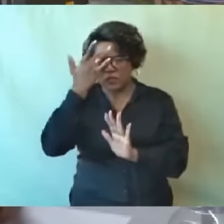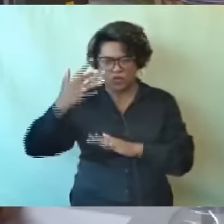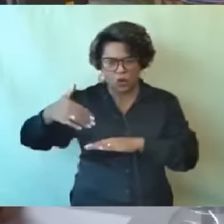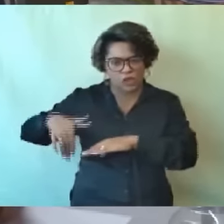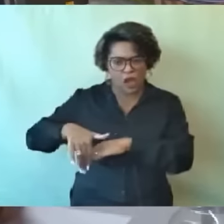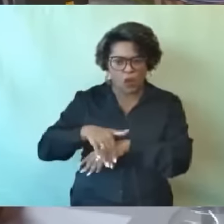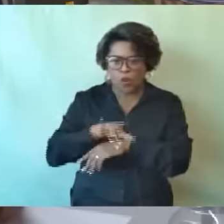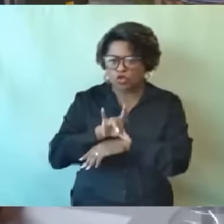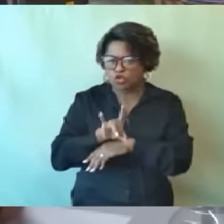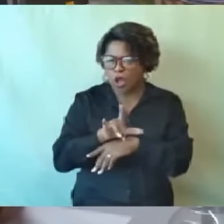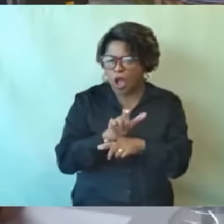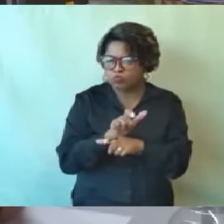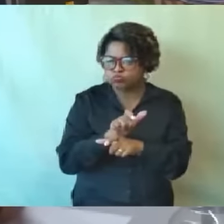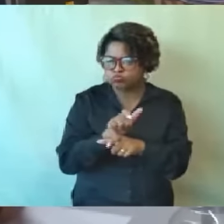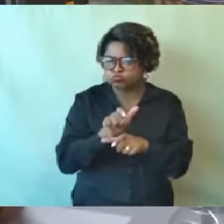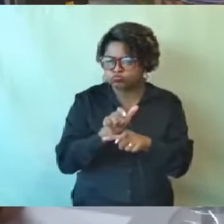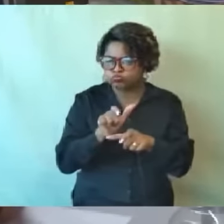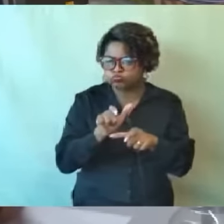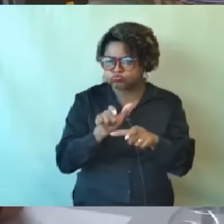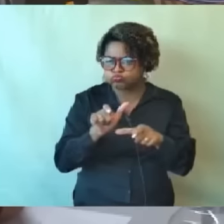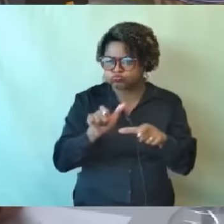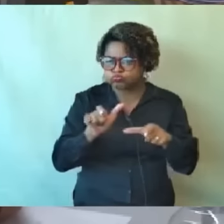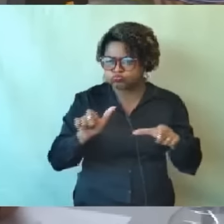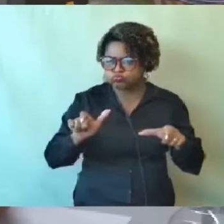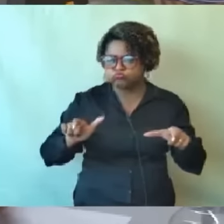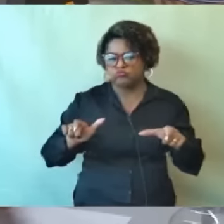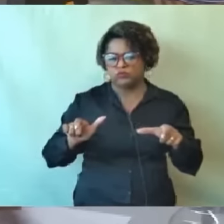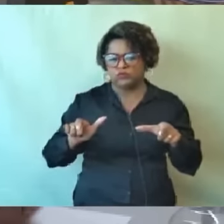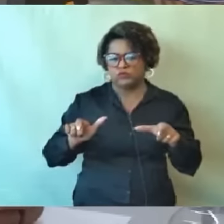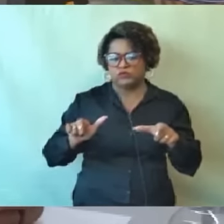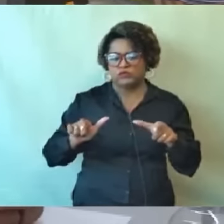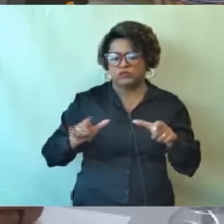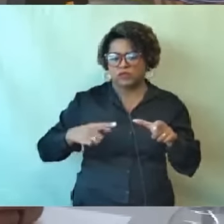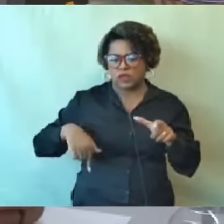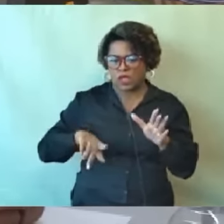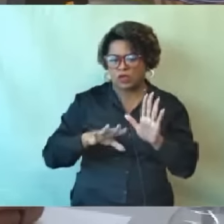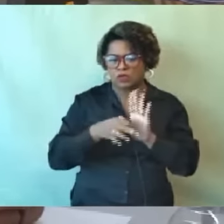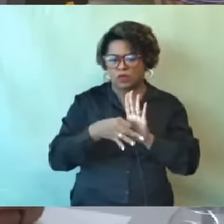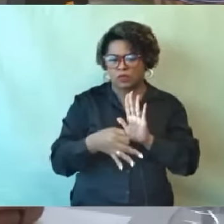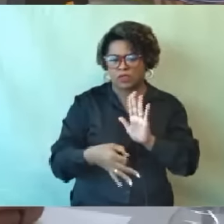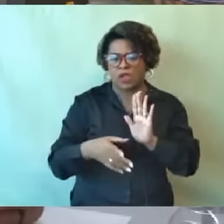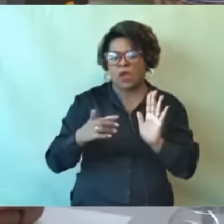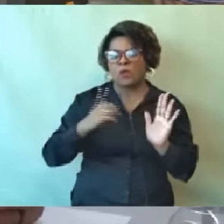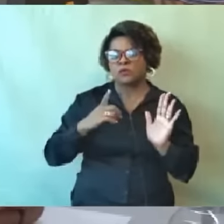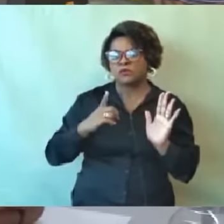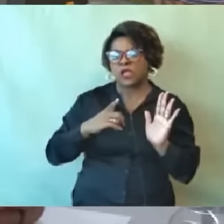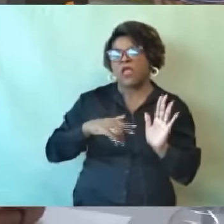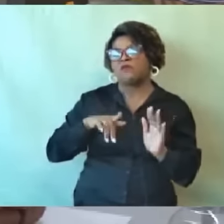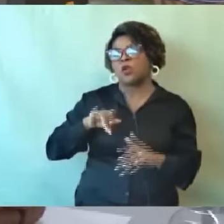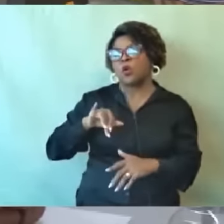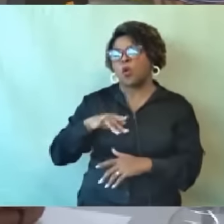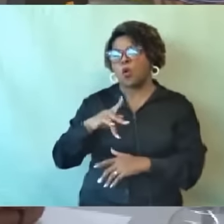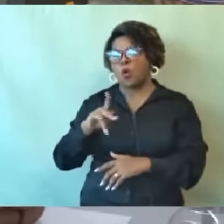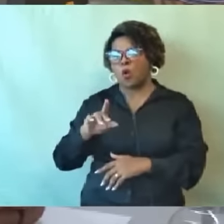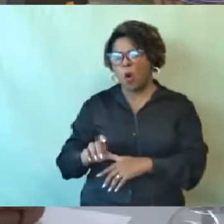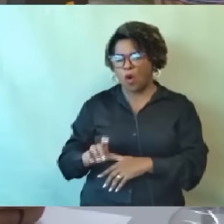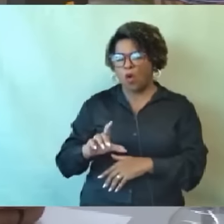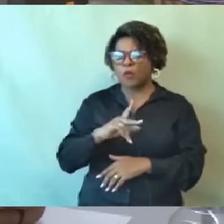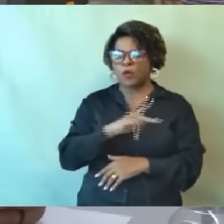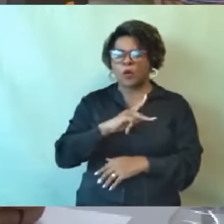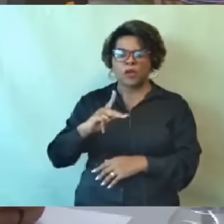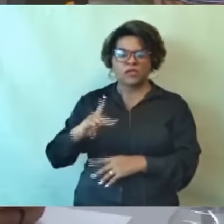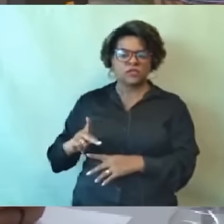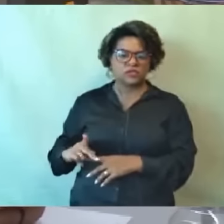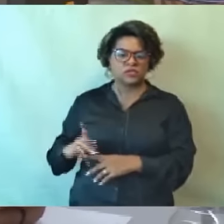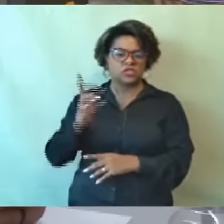Pedro, desde o golpe contra a presidenta Dilma, que ameaçou a democracia no Brasil, em torno ali de 2000 e... do processo de golpe, de